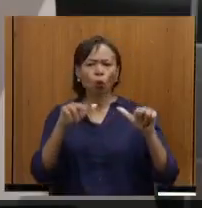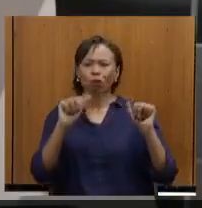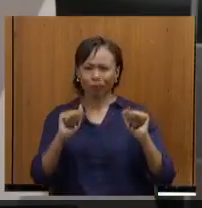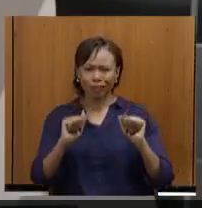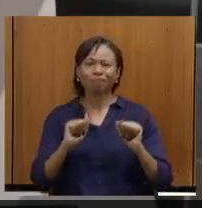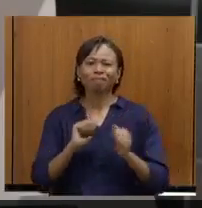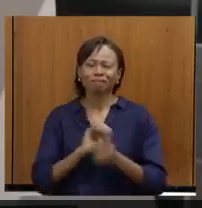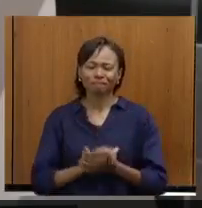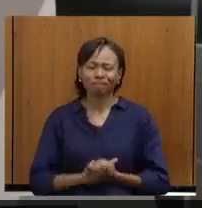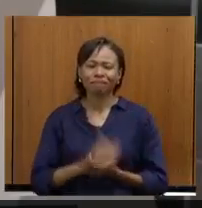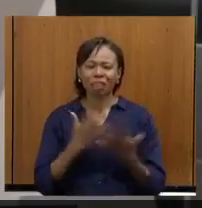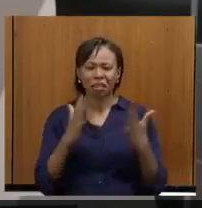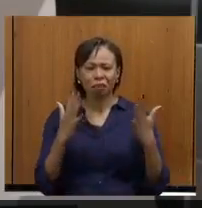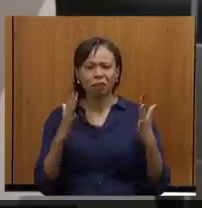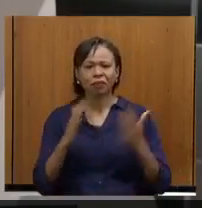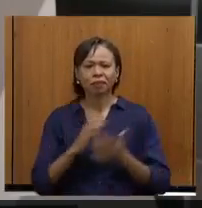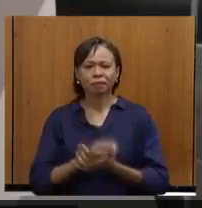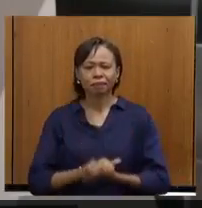Vamos passar.